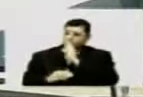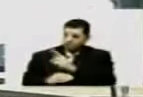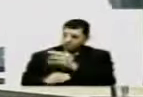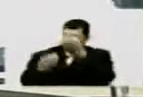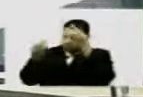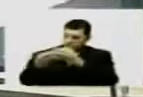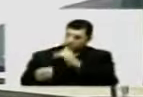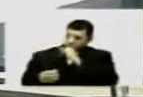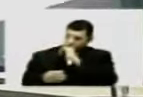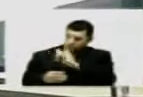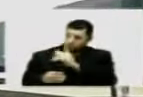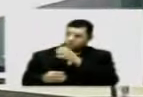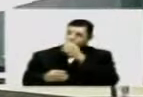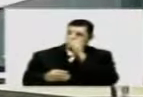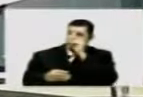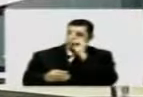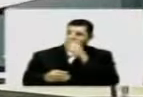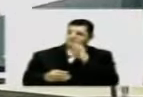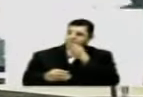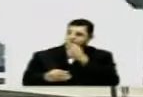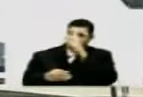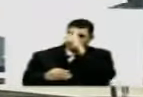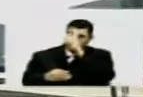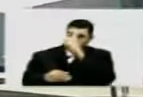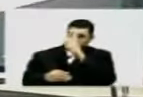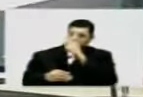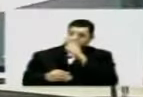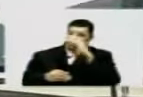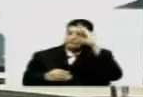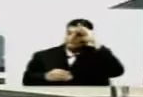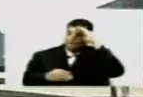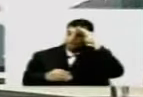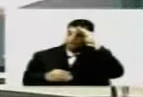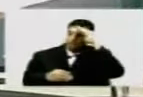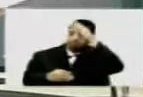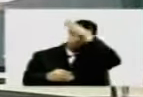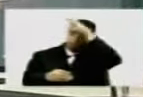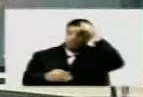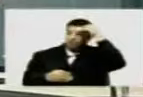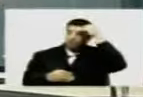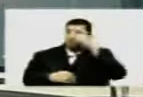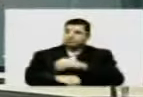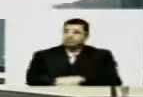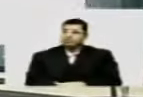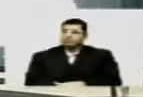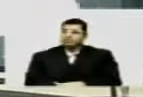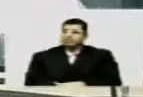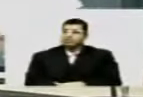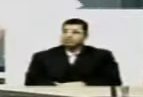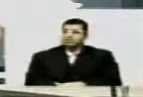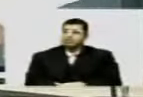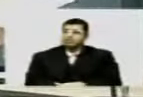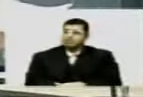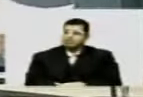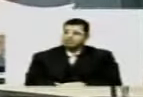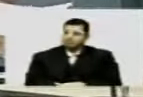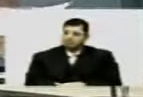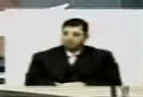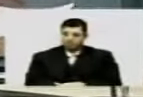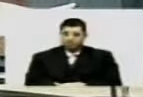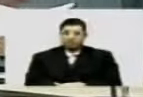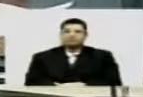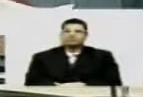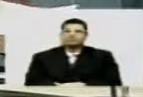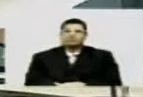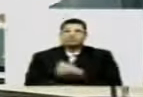de guarnição de Tabatinga.